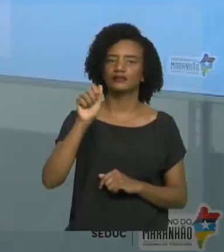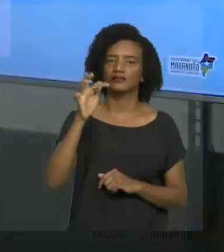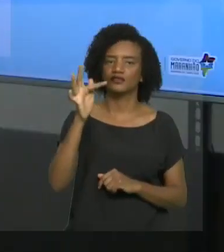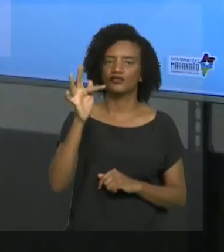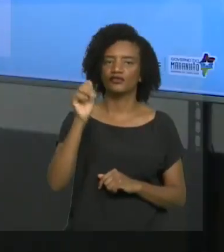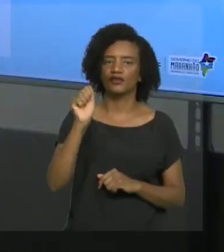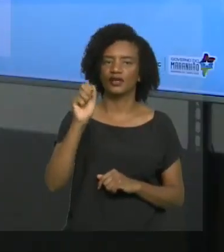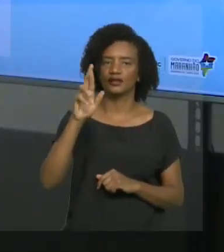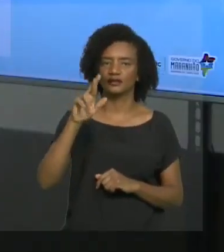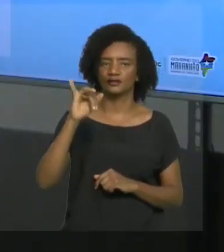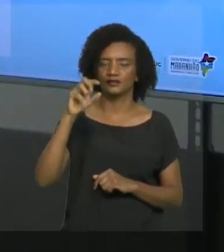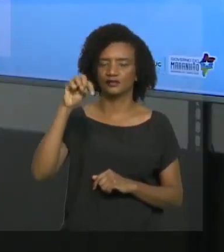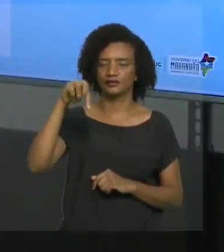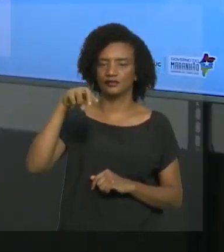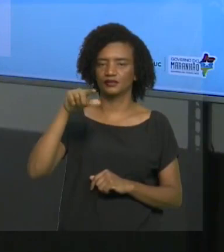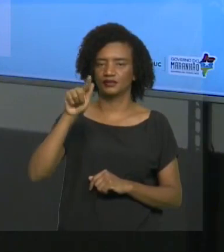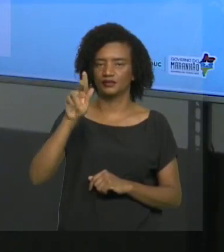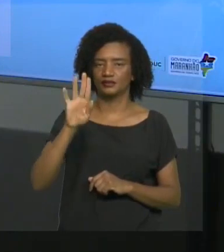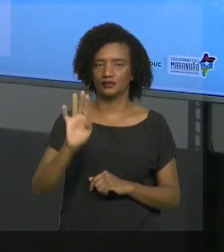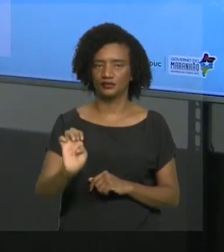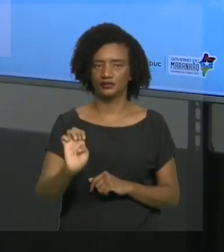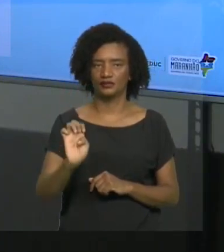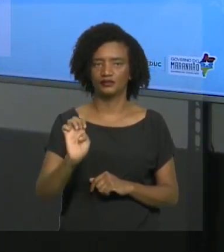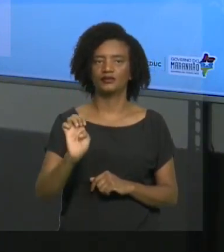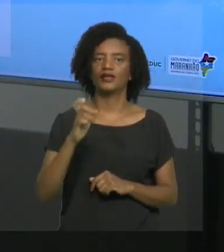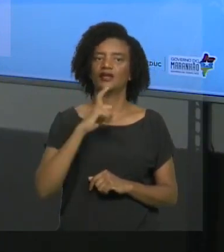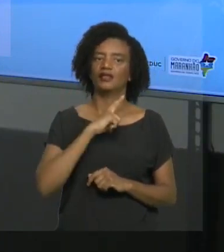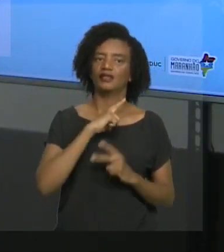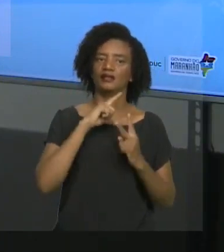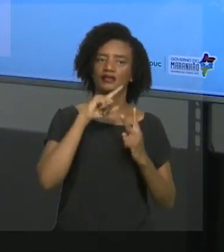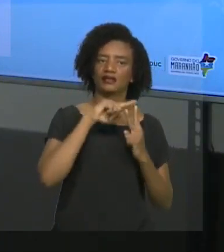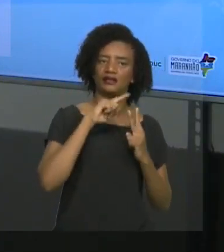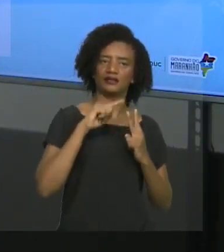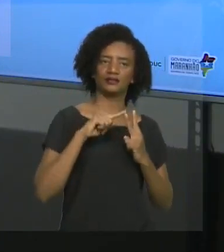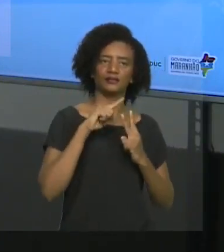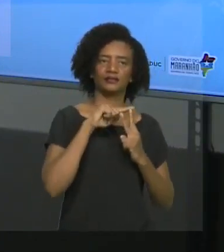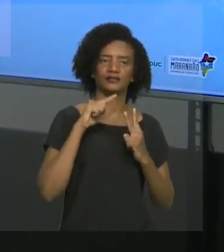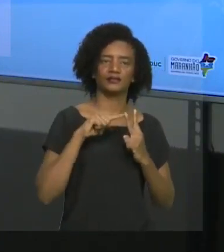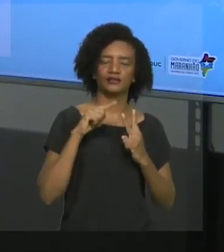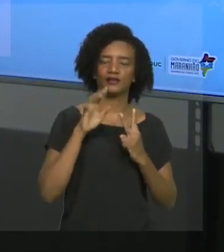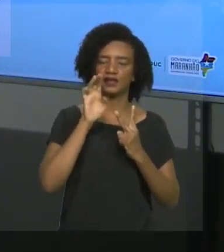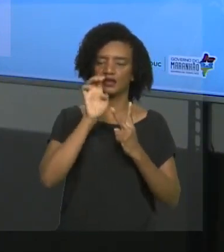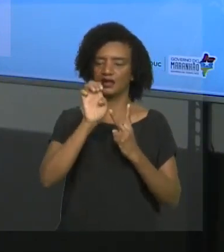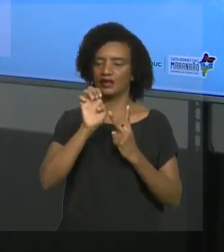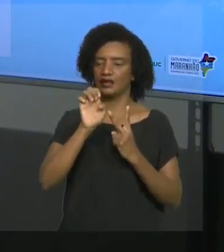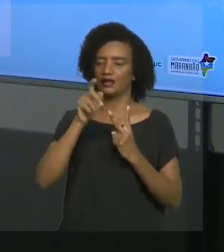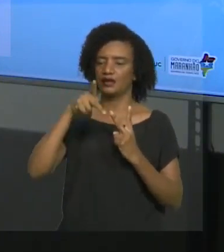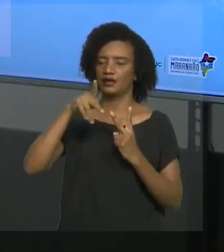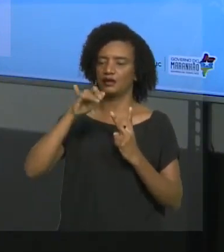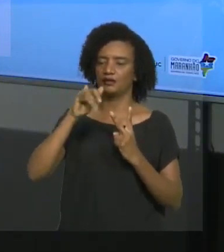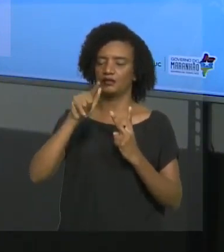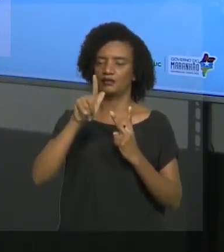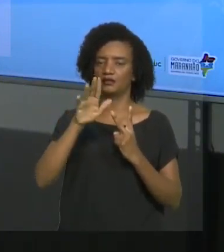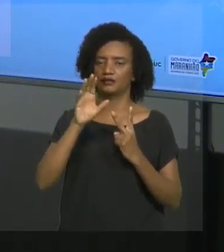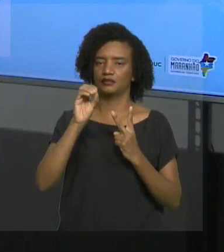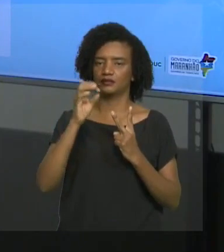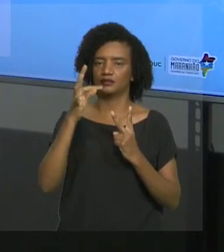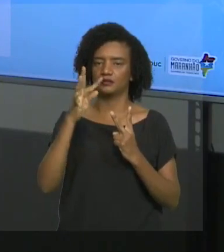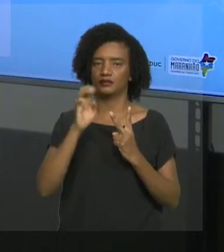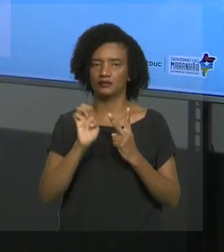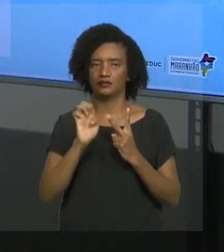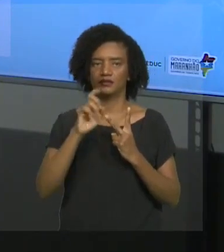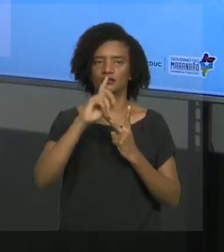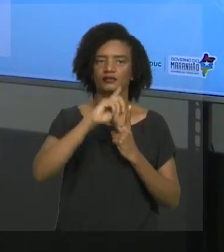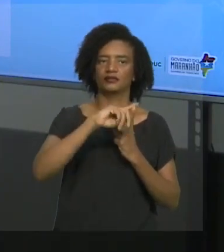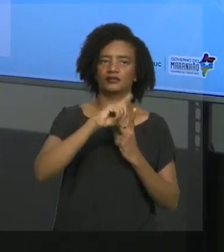uma válvula. Porque, logo abaixo dele, nós vamos ter aqui na frente a laringe. E atrás dele o esôfago.